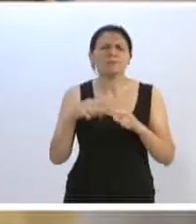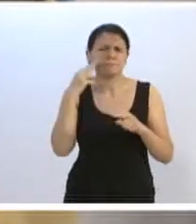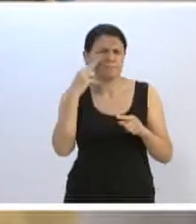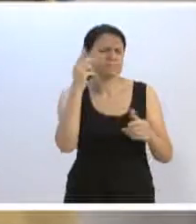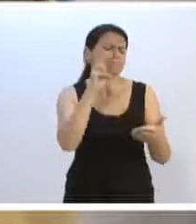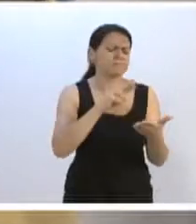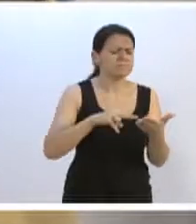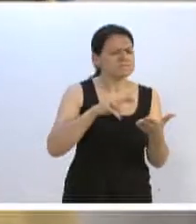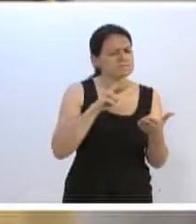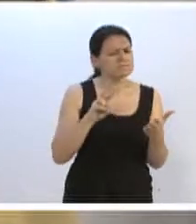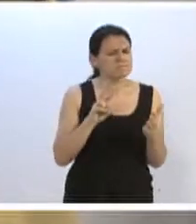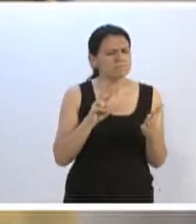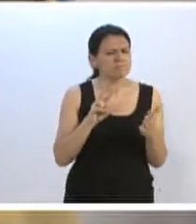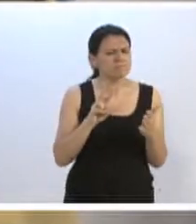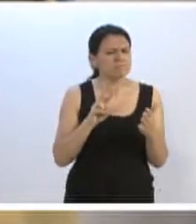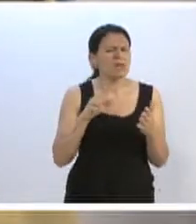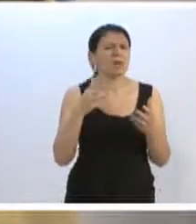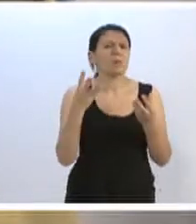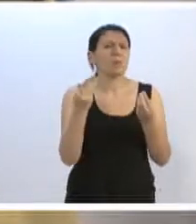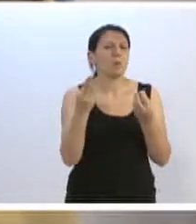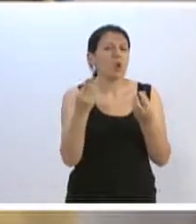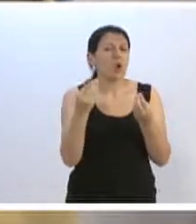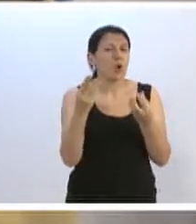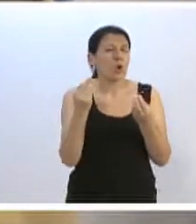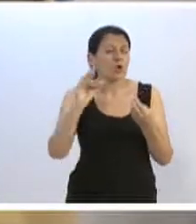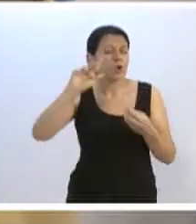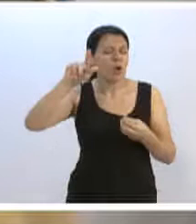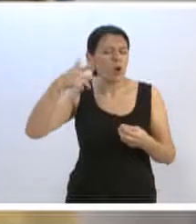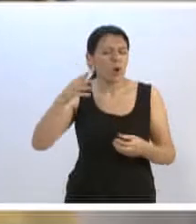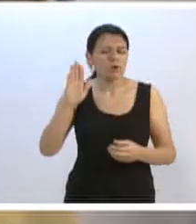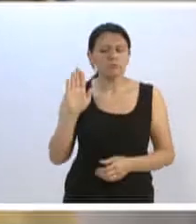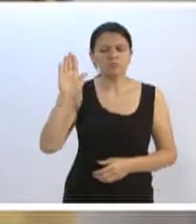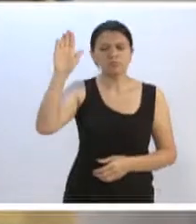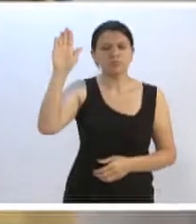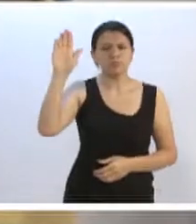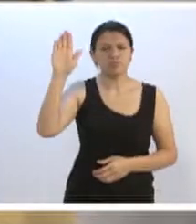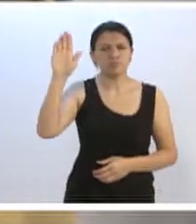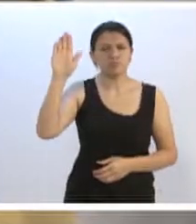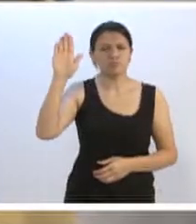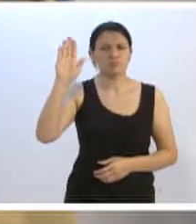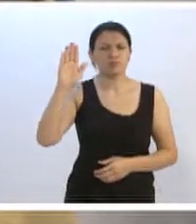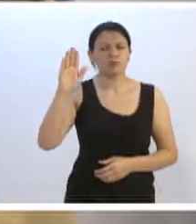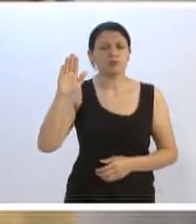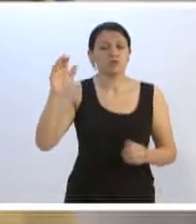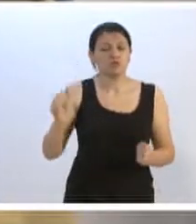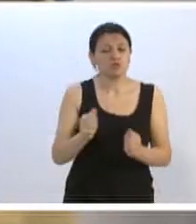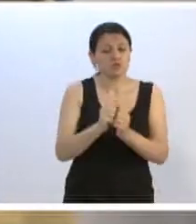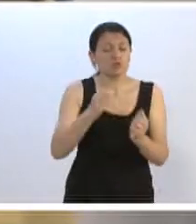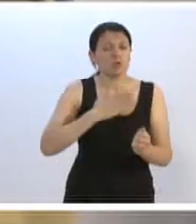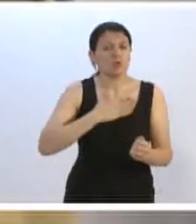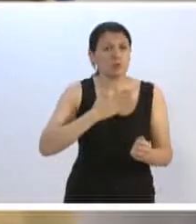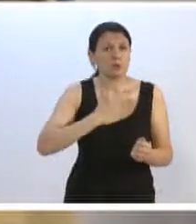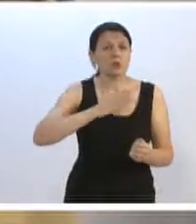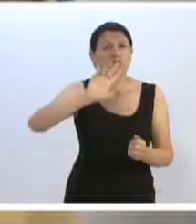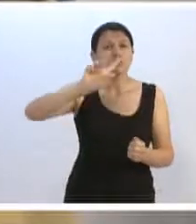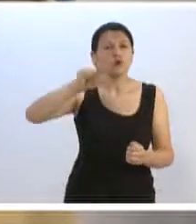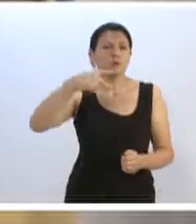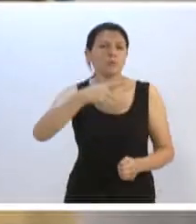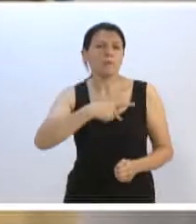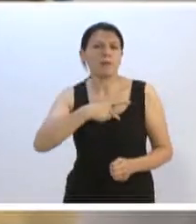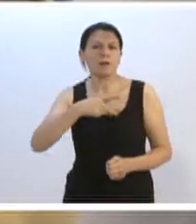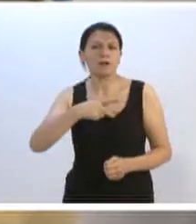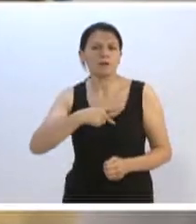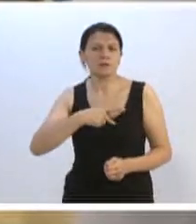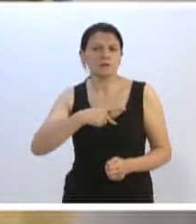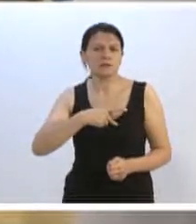a estrutura que tinham muitos dos candidatos que estavam no páreo nessas eleições, concorrendo comigo, de outros partidos. Alguns com a máquina